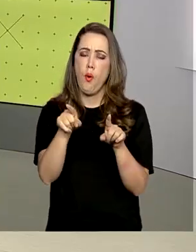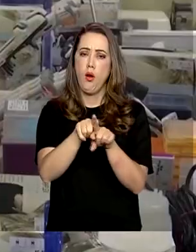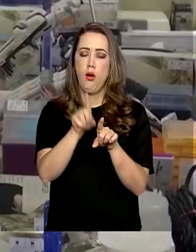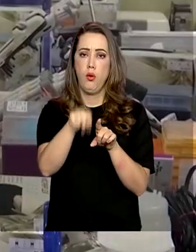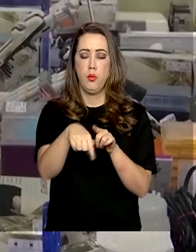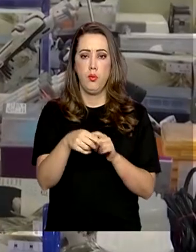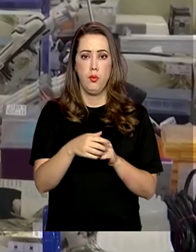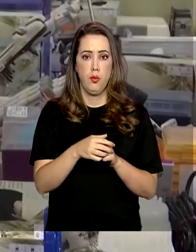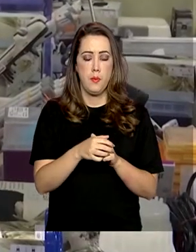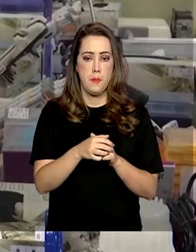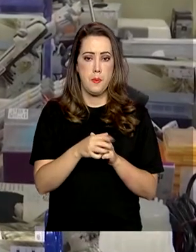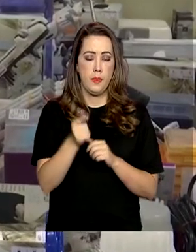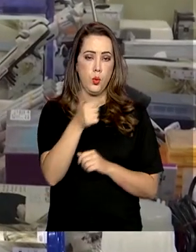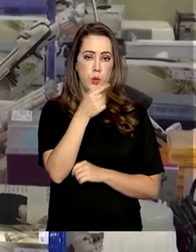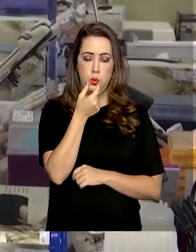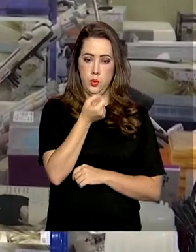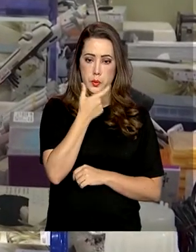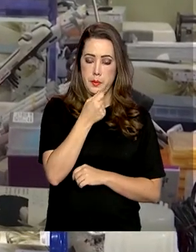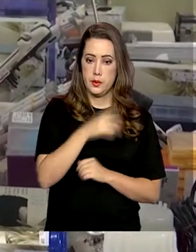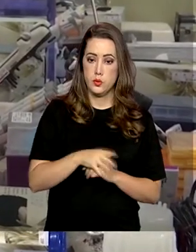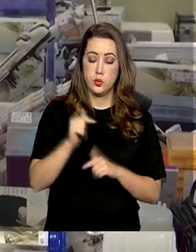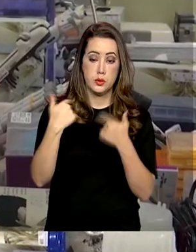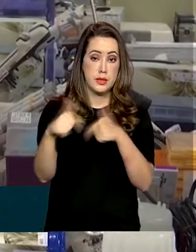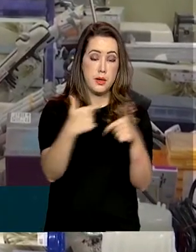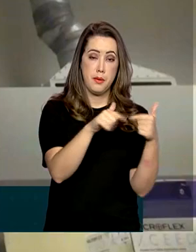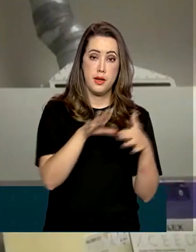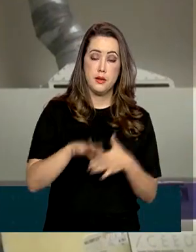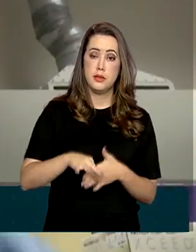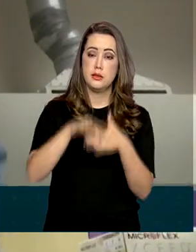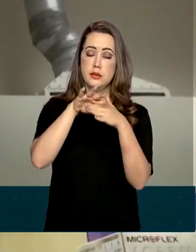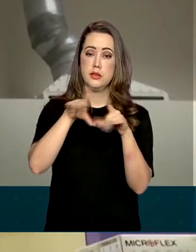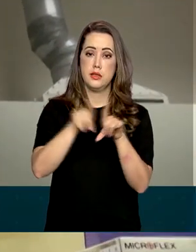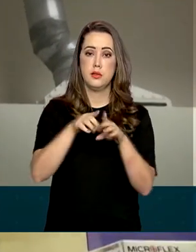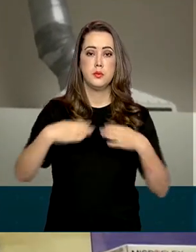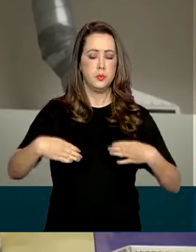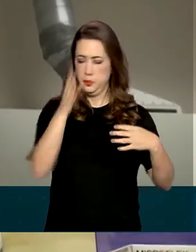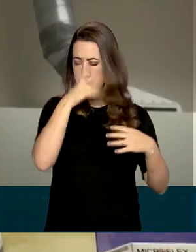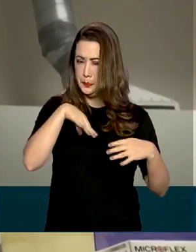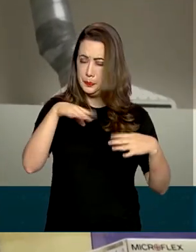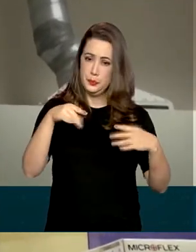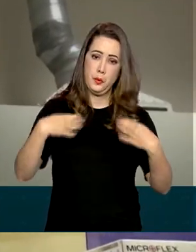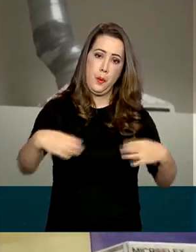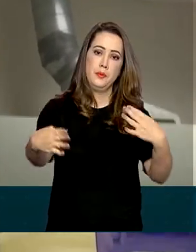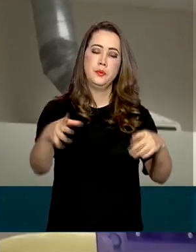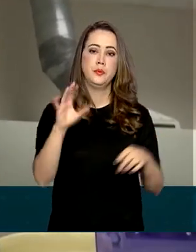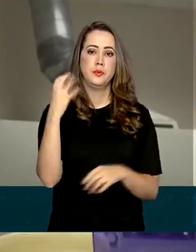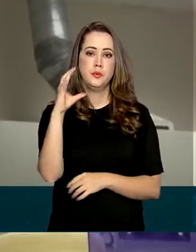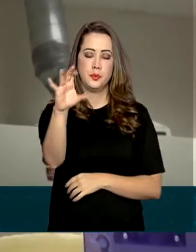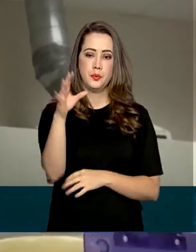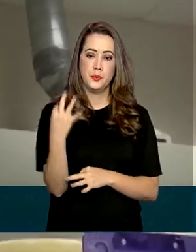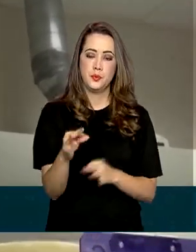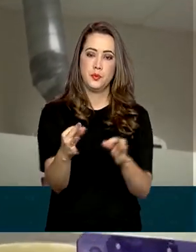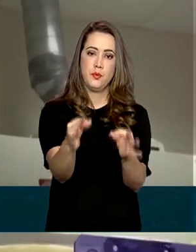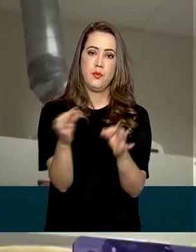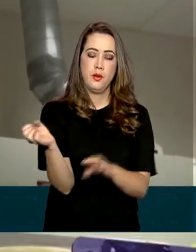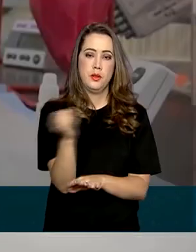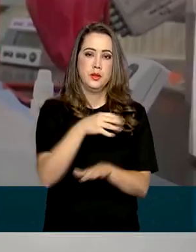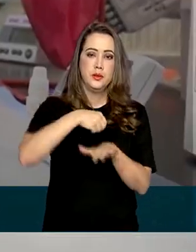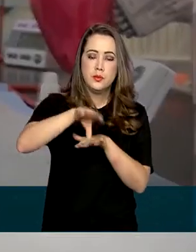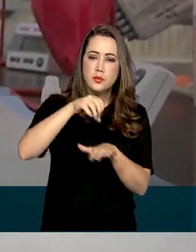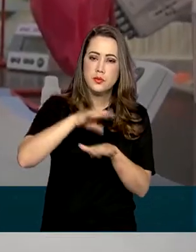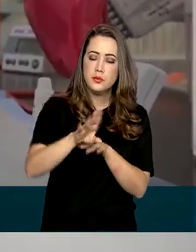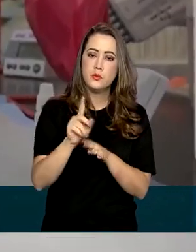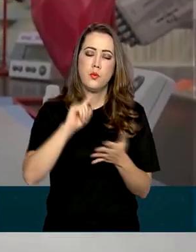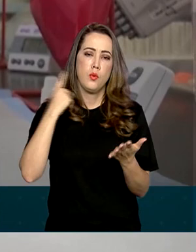A ação é coordenada pelo Ministério da Ciência, Tecnologia e Inovações e busca comprovar cientificamente